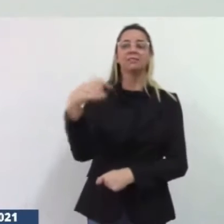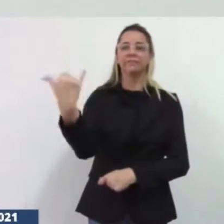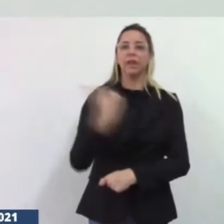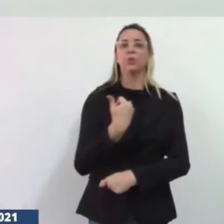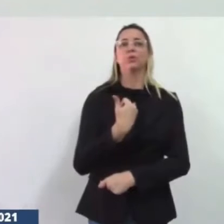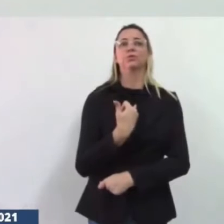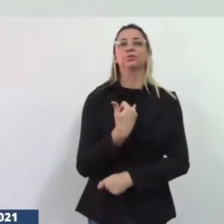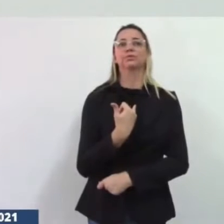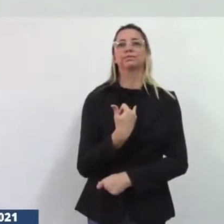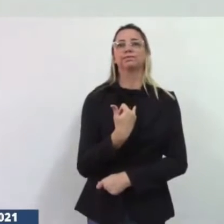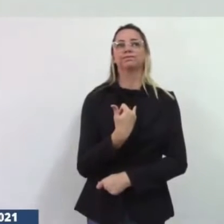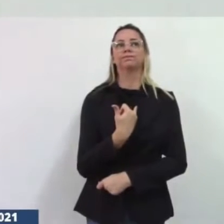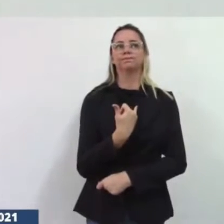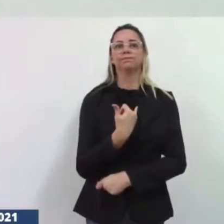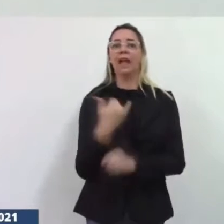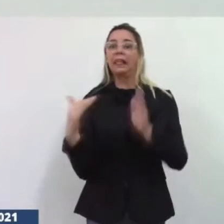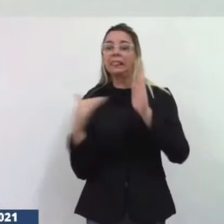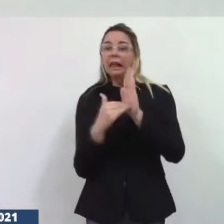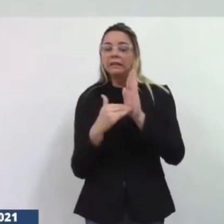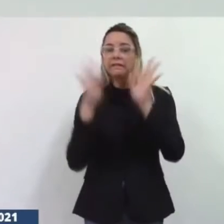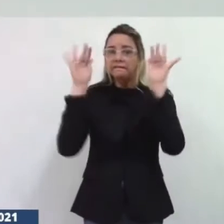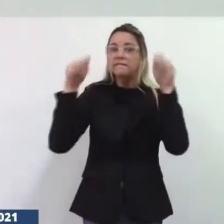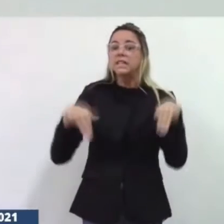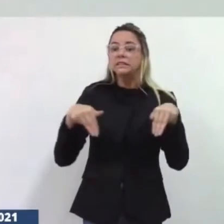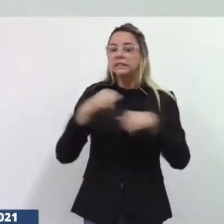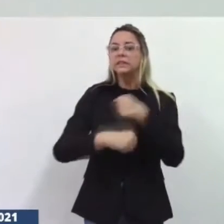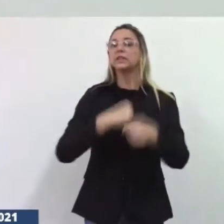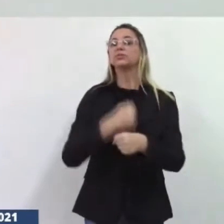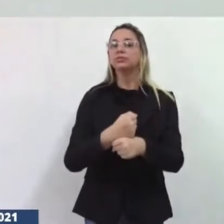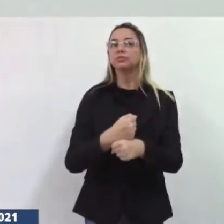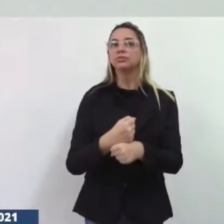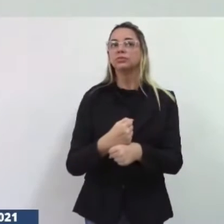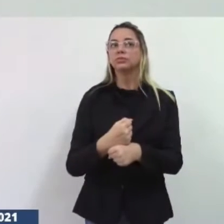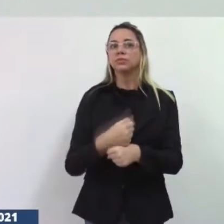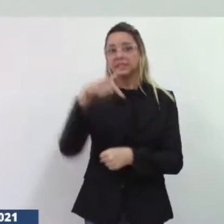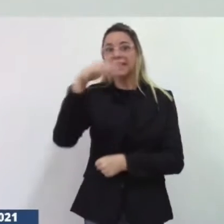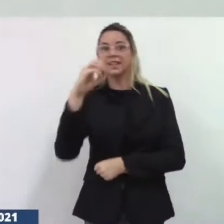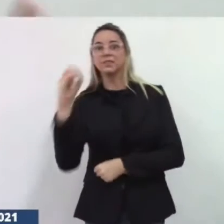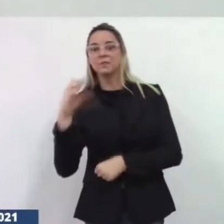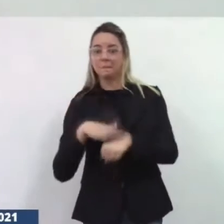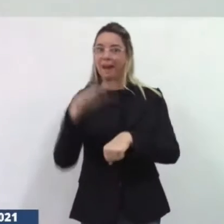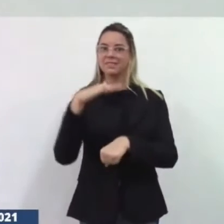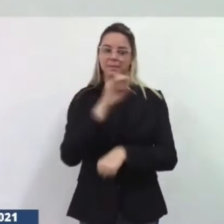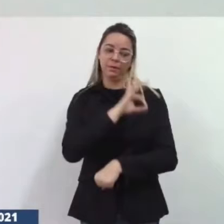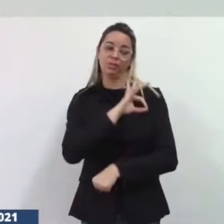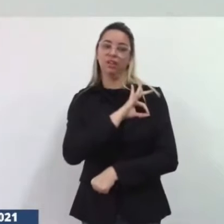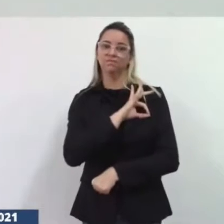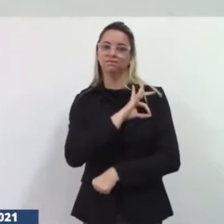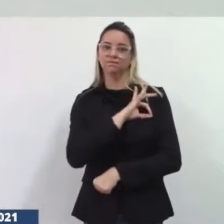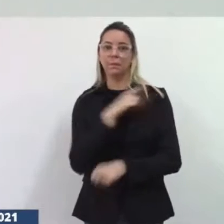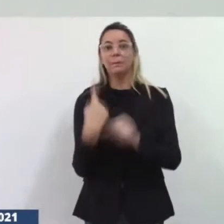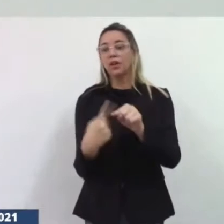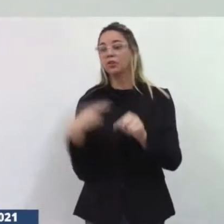nesse final, até o final do ano já está aí incorporando mais 700 policiais e fomos cobrar justamente isso